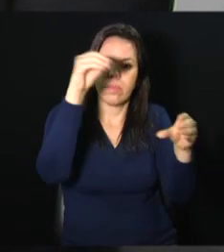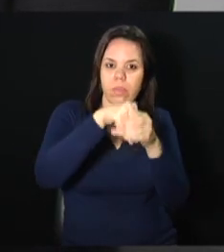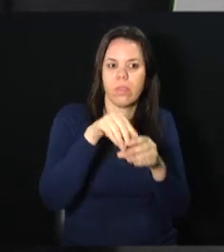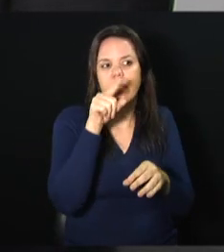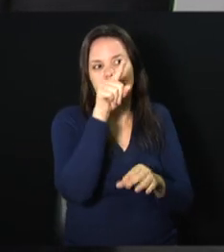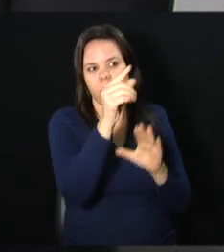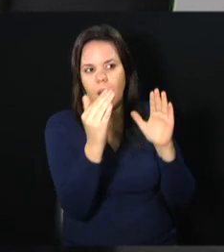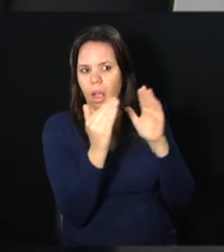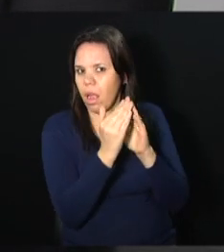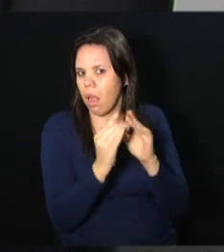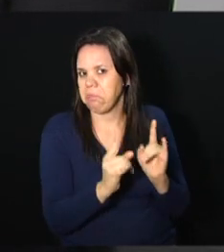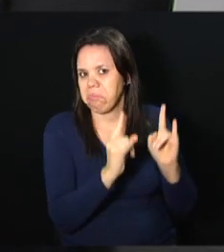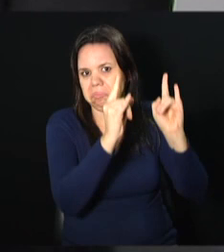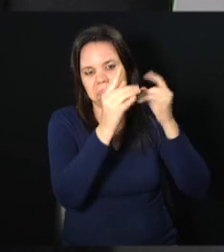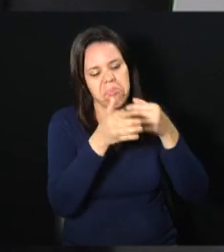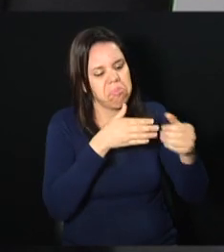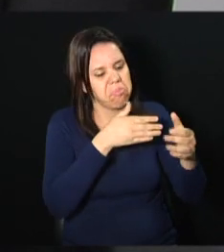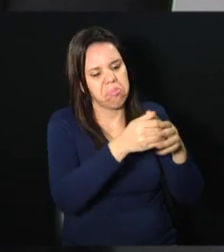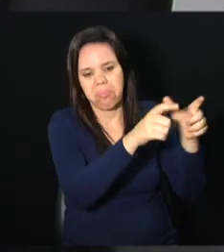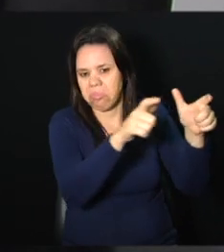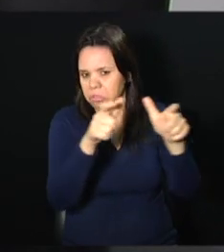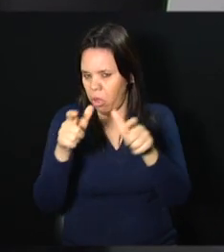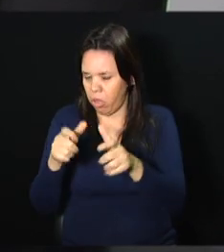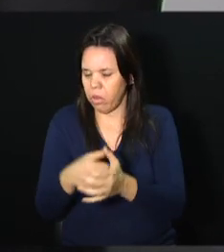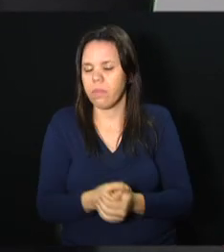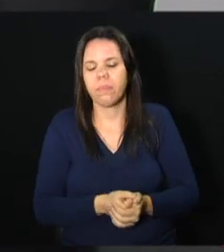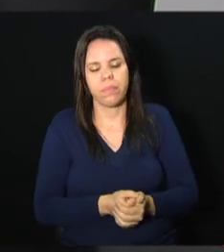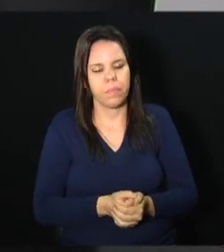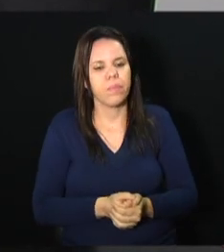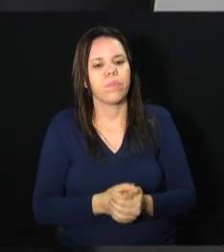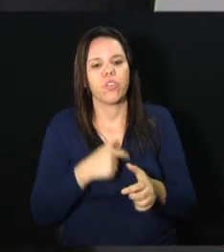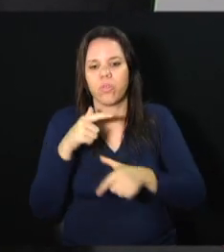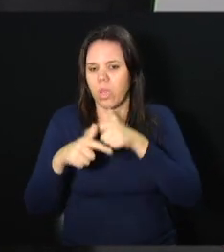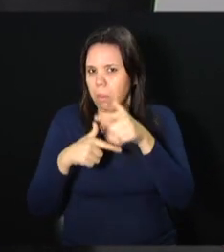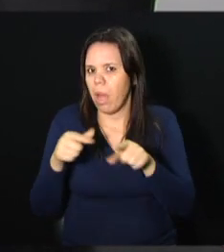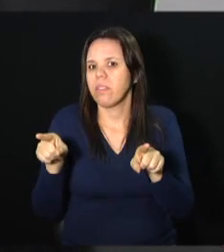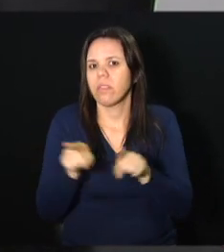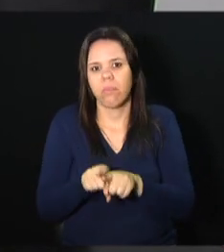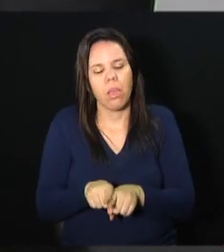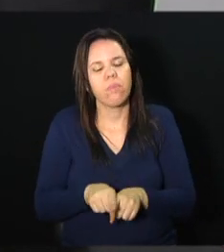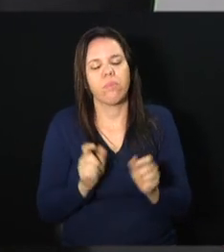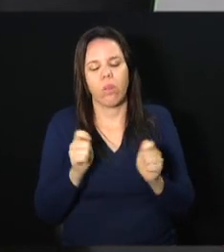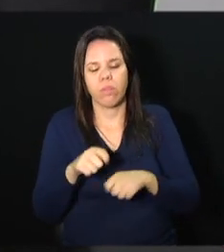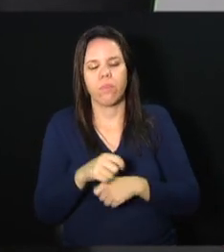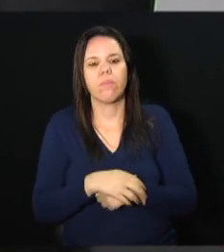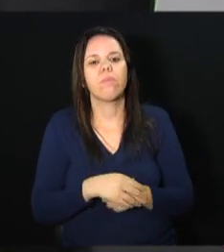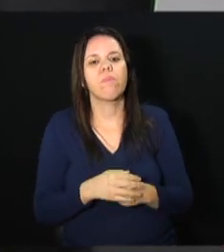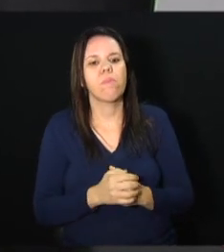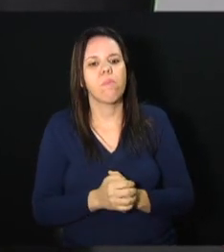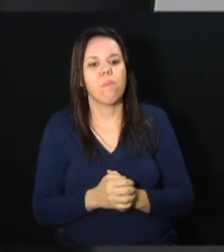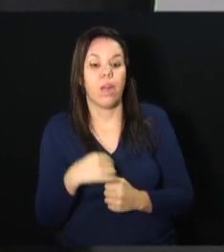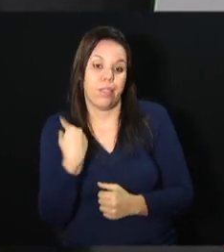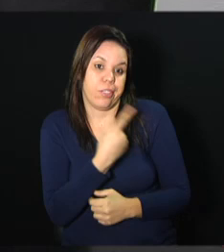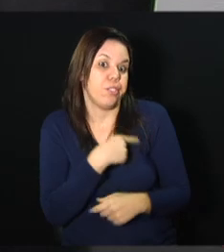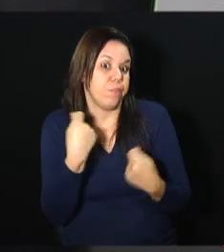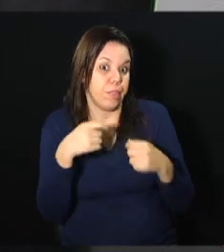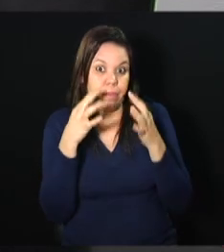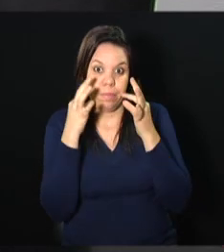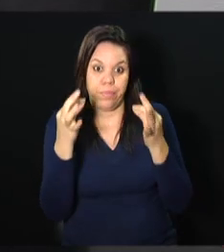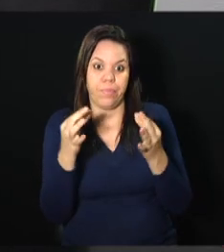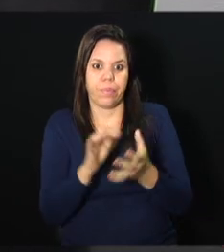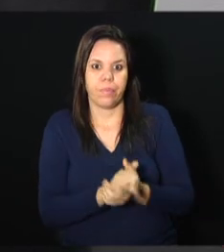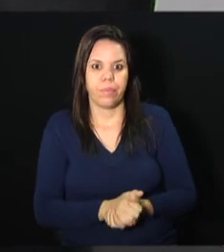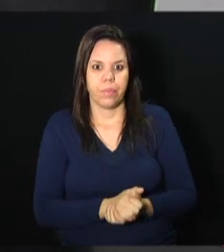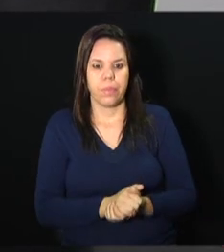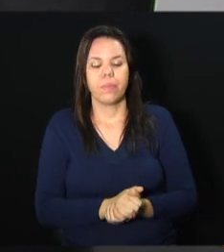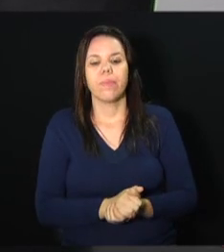casa, receber a sua entrega no domicílio, do trabalho, tanto no domicílio. Então, a gente tem que estar atento a isso.